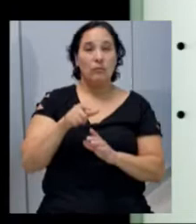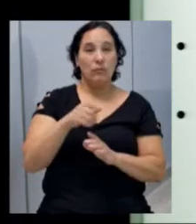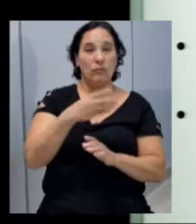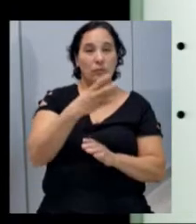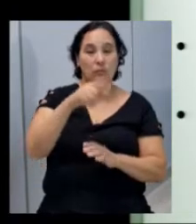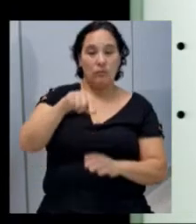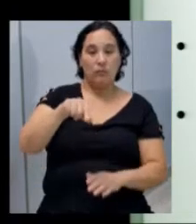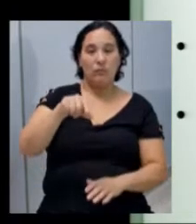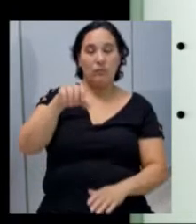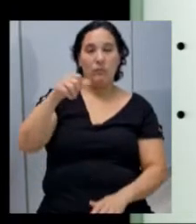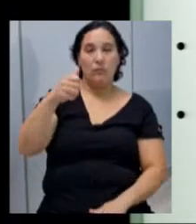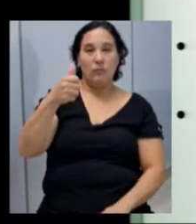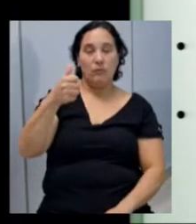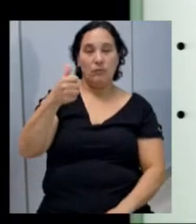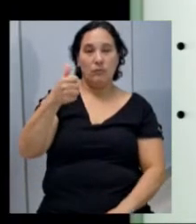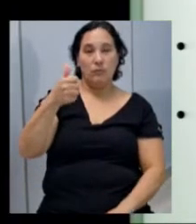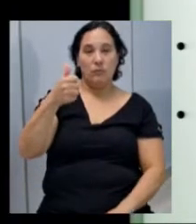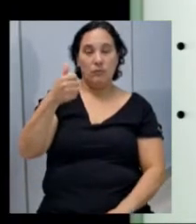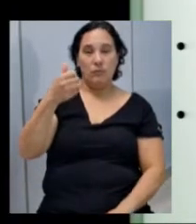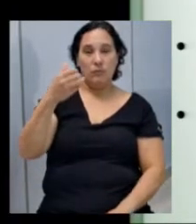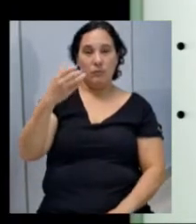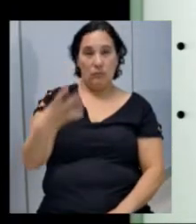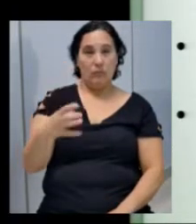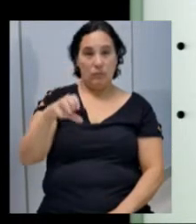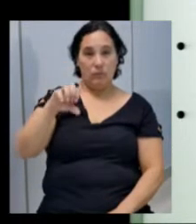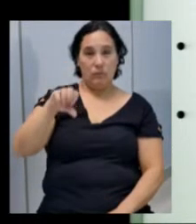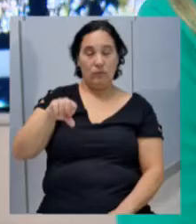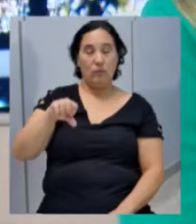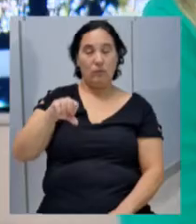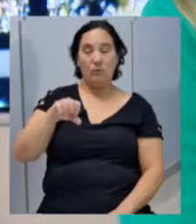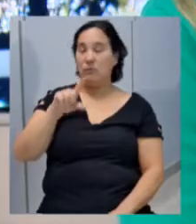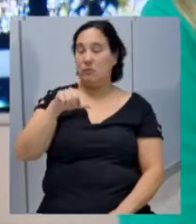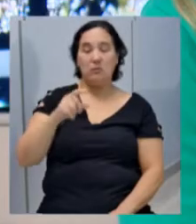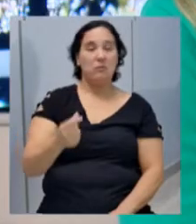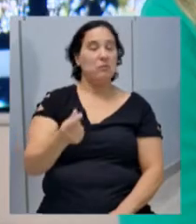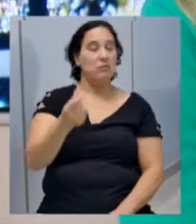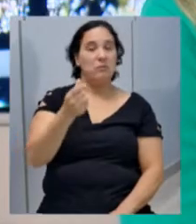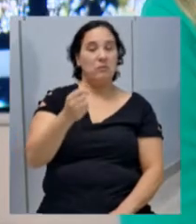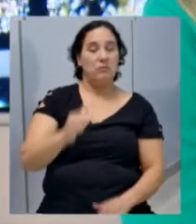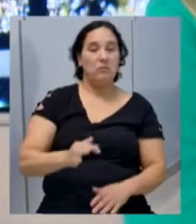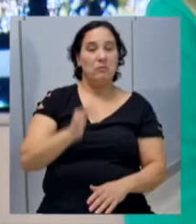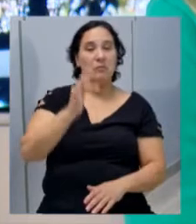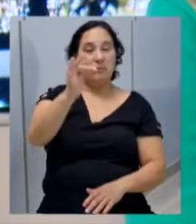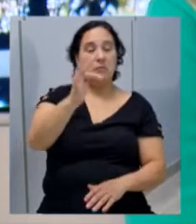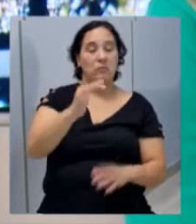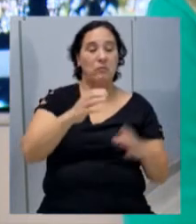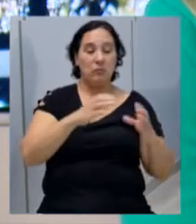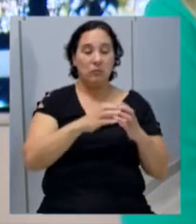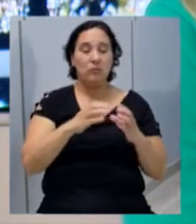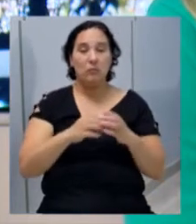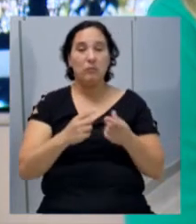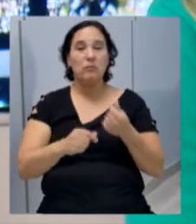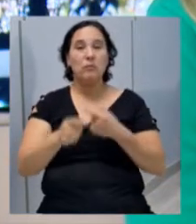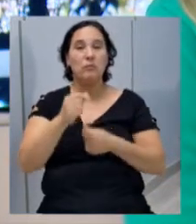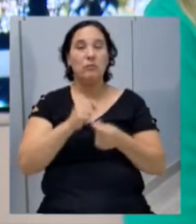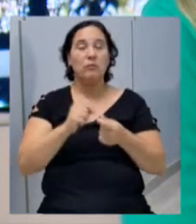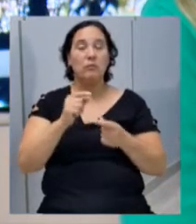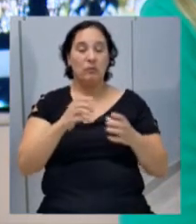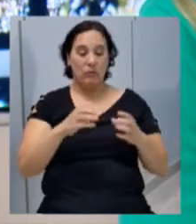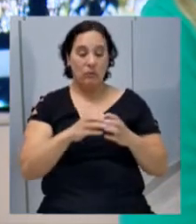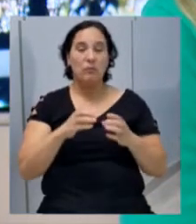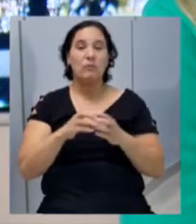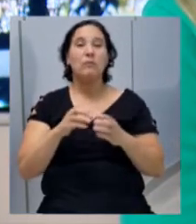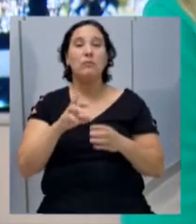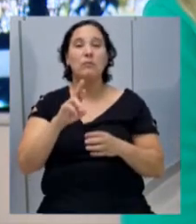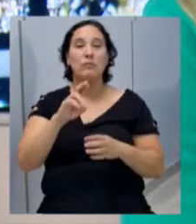,9 de crescimento, ele não é um valor projetado em todas as receitas, porque cada receita tem